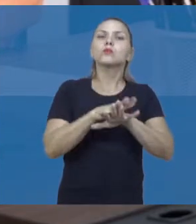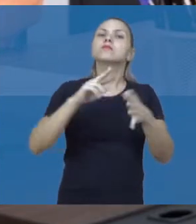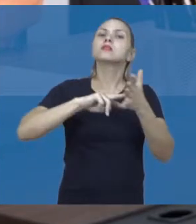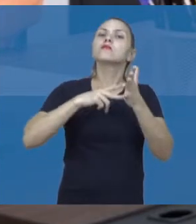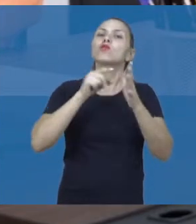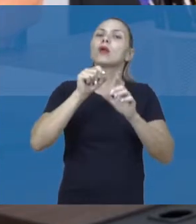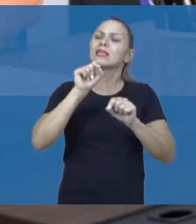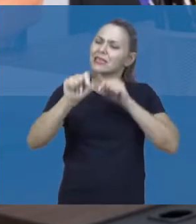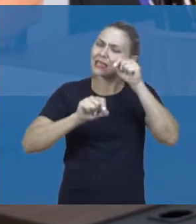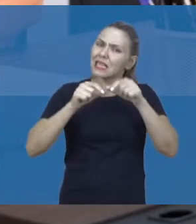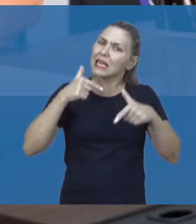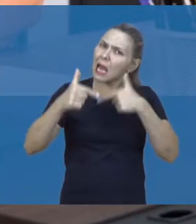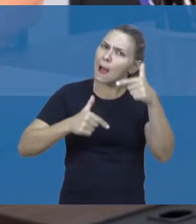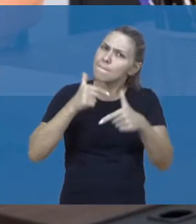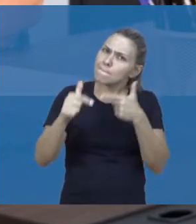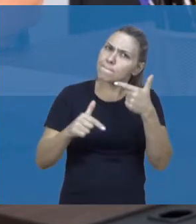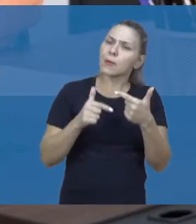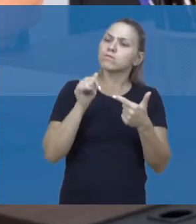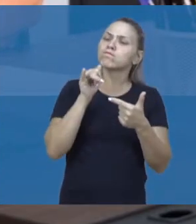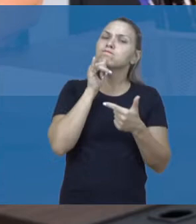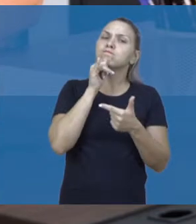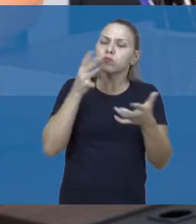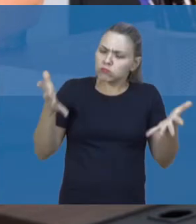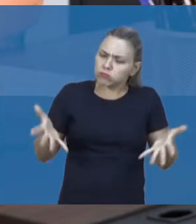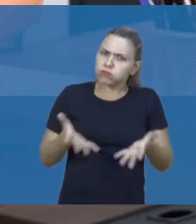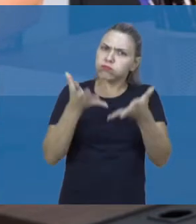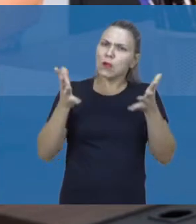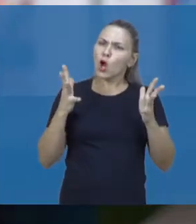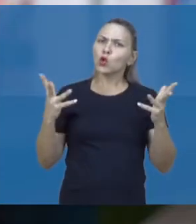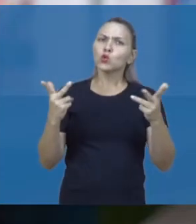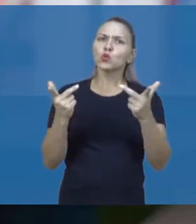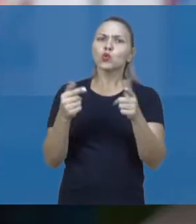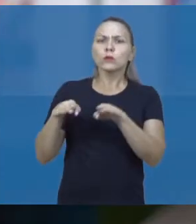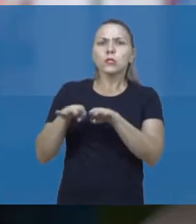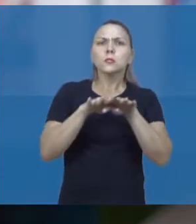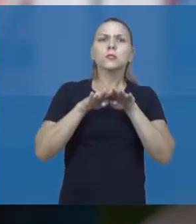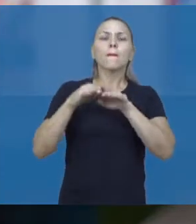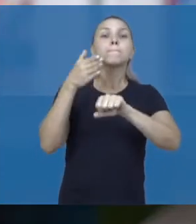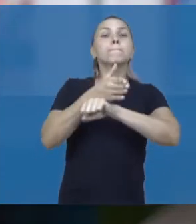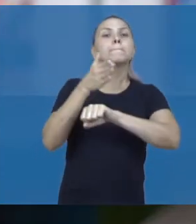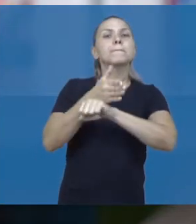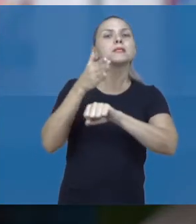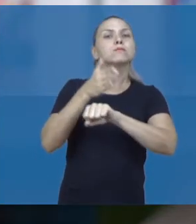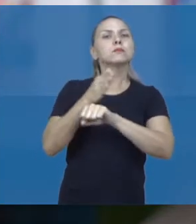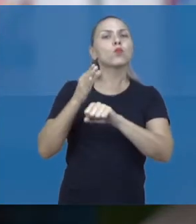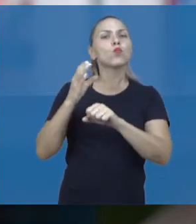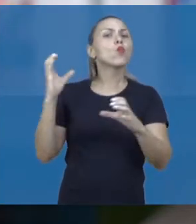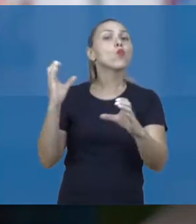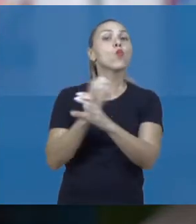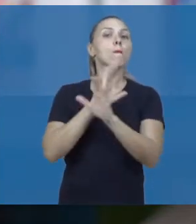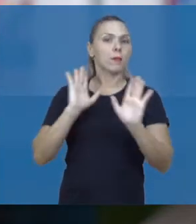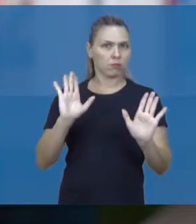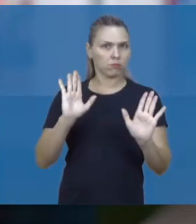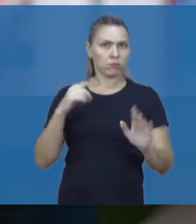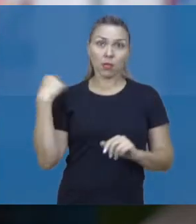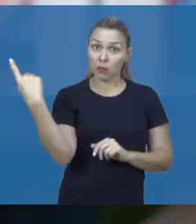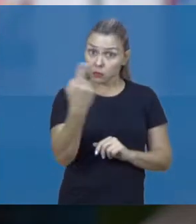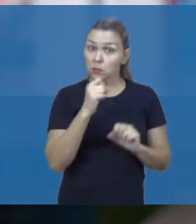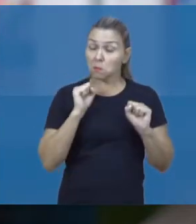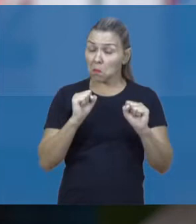no sentido de proporcionar a todo mundo participação plena. A gente pode, livremente,